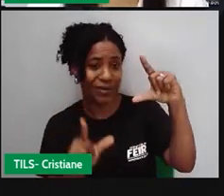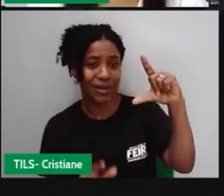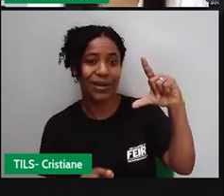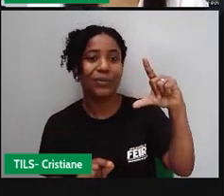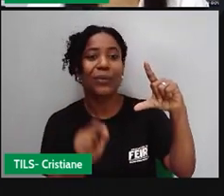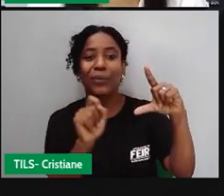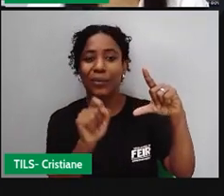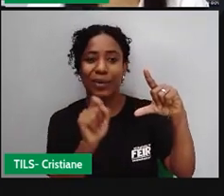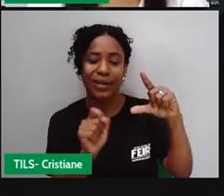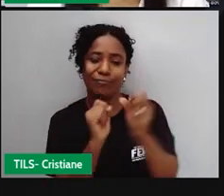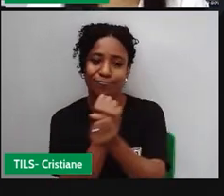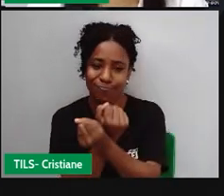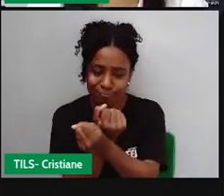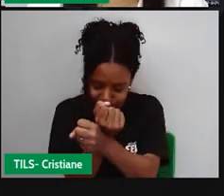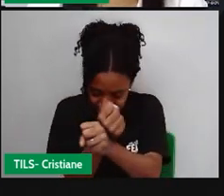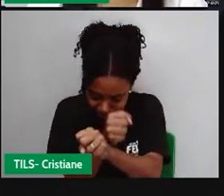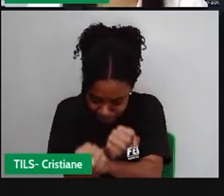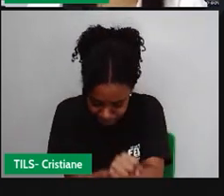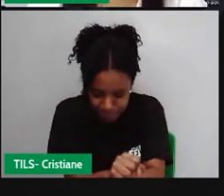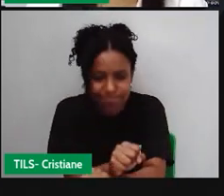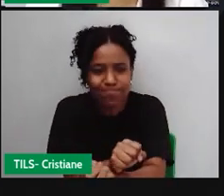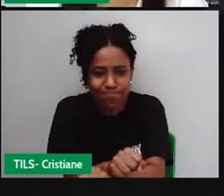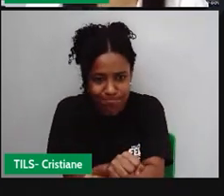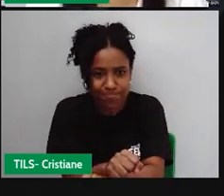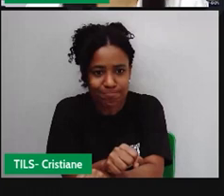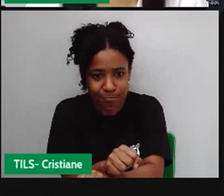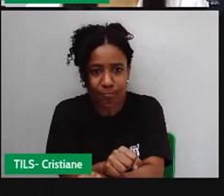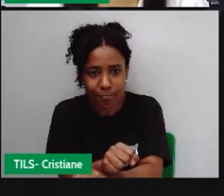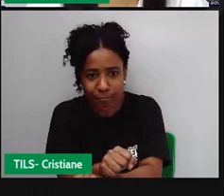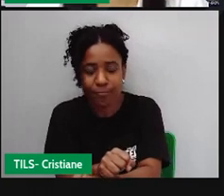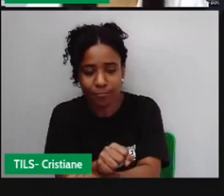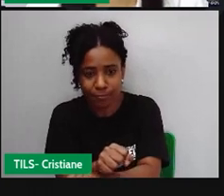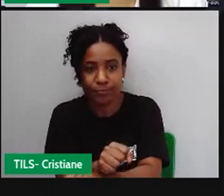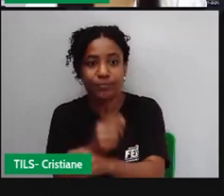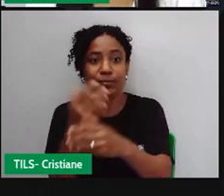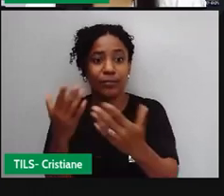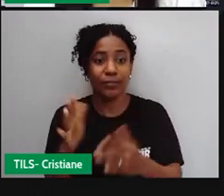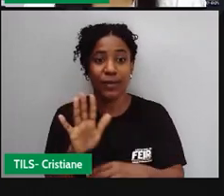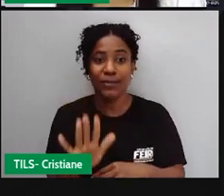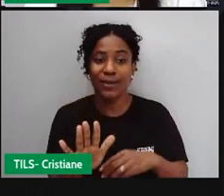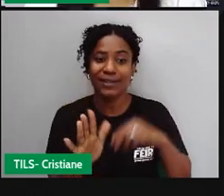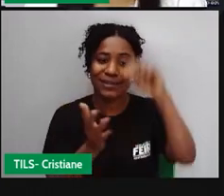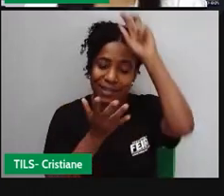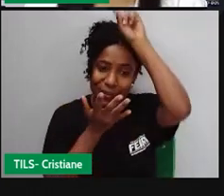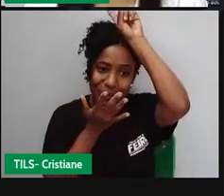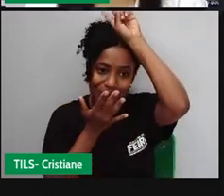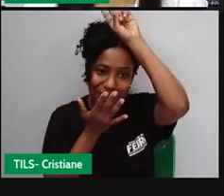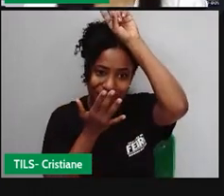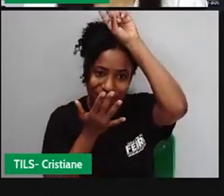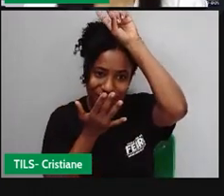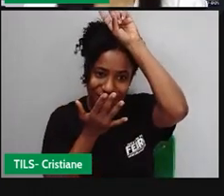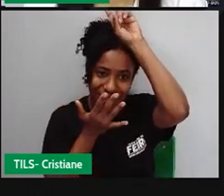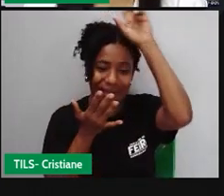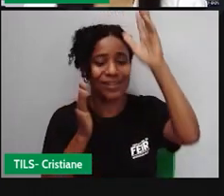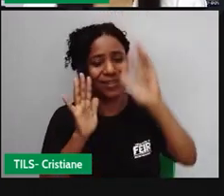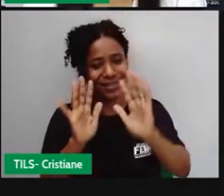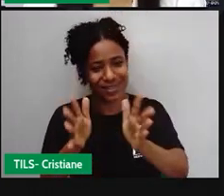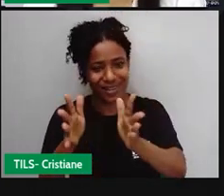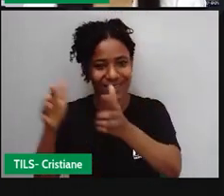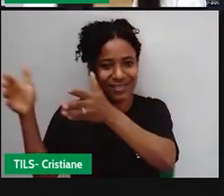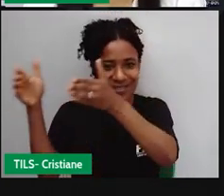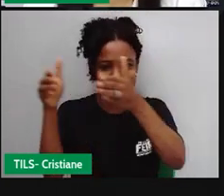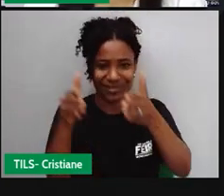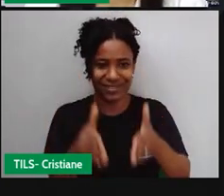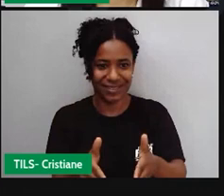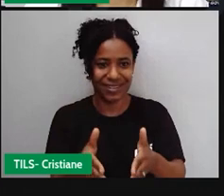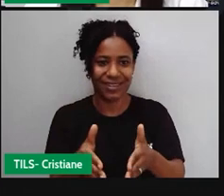vieram trazidos à força da África, mas os indígenas já estavam no Brasil. E aí, com a